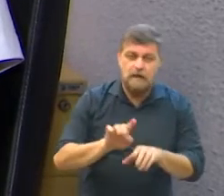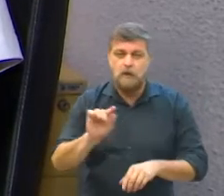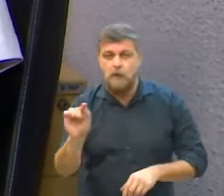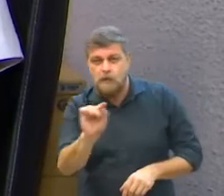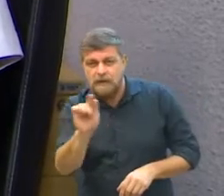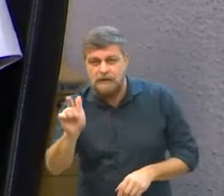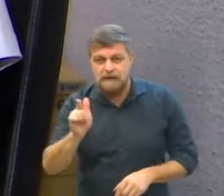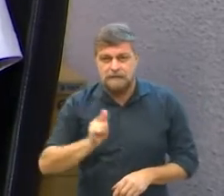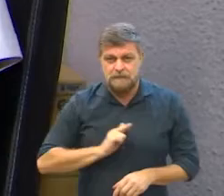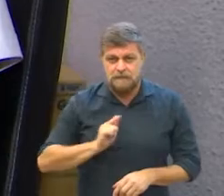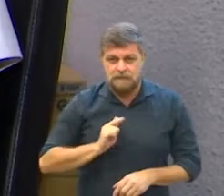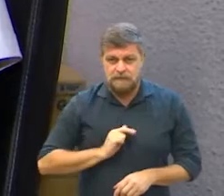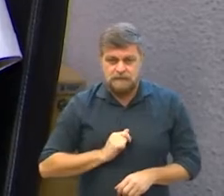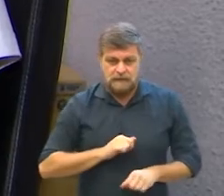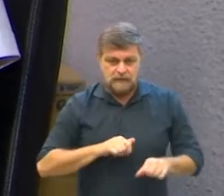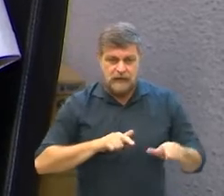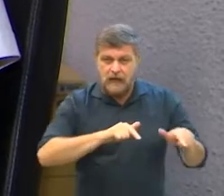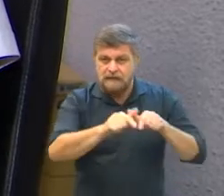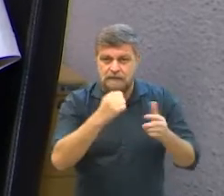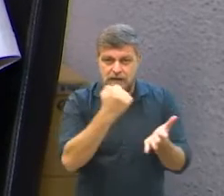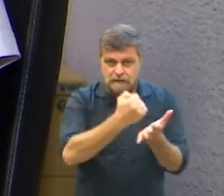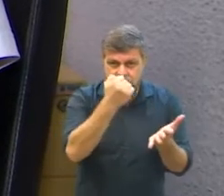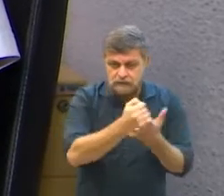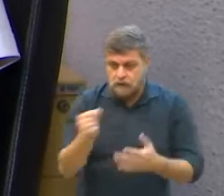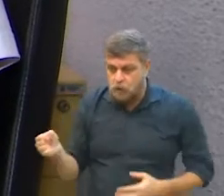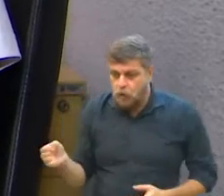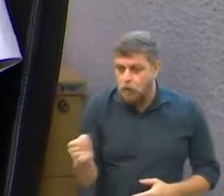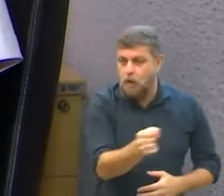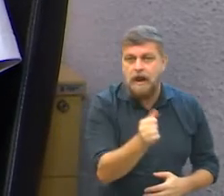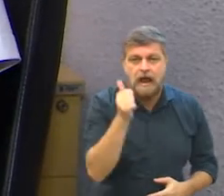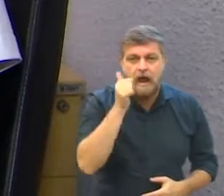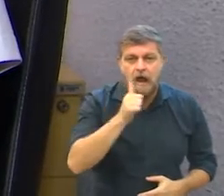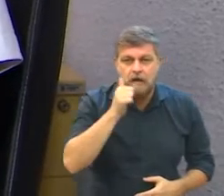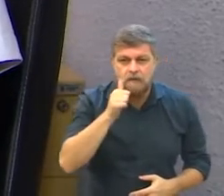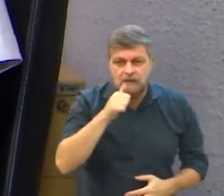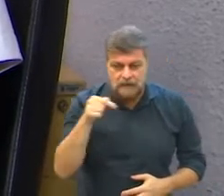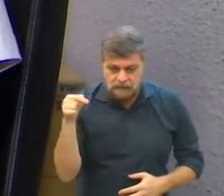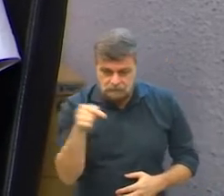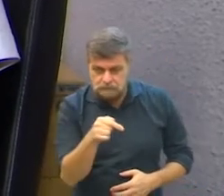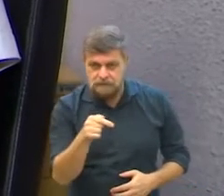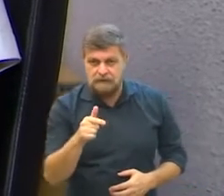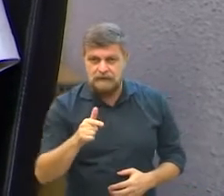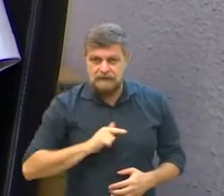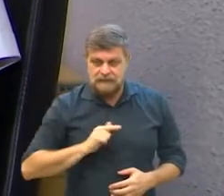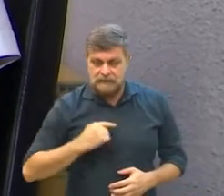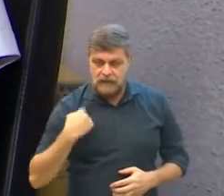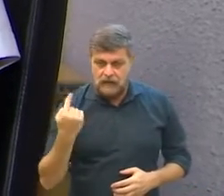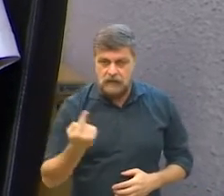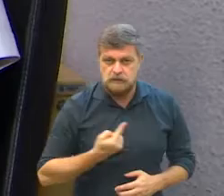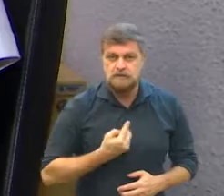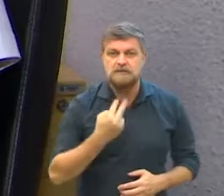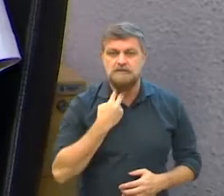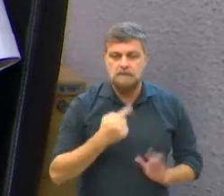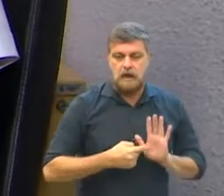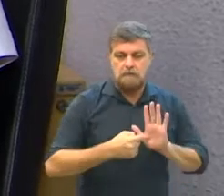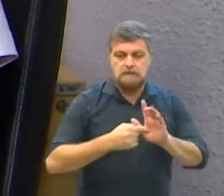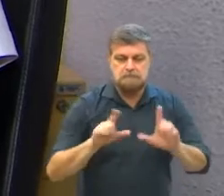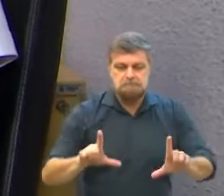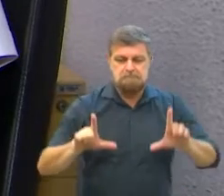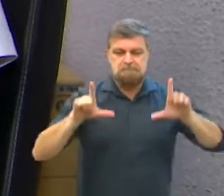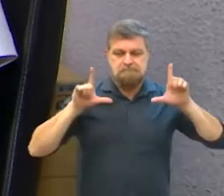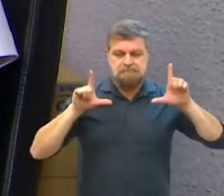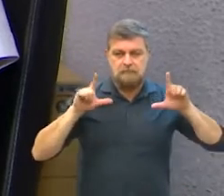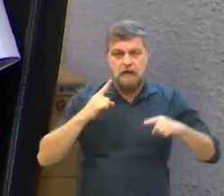então até mesmo destinar algumas vagas no mercado de trabalho para essas mulheres desde que a gente não as